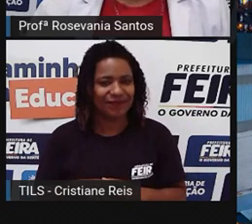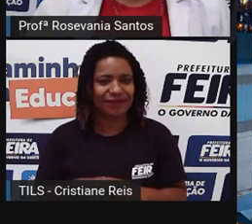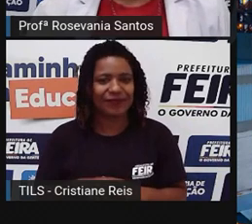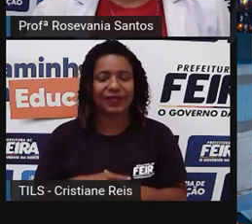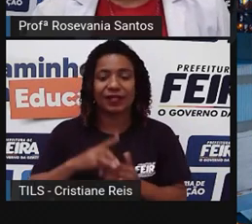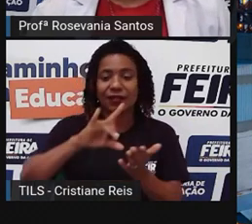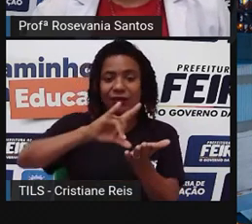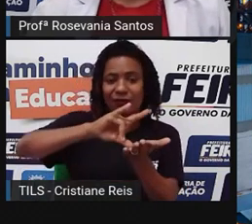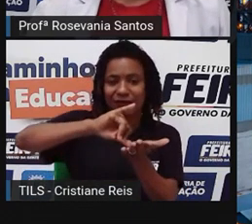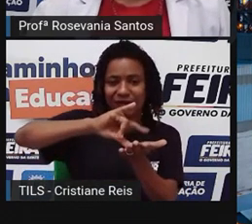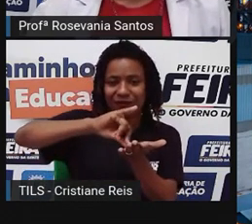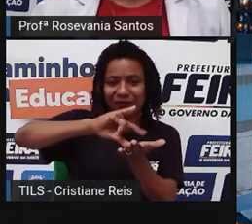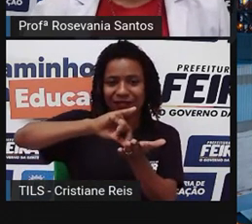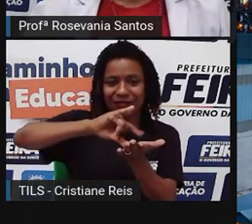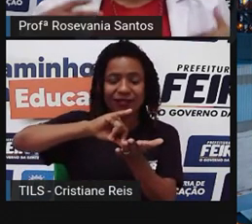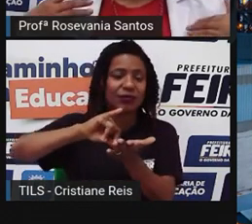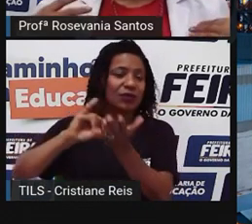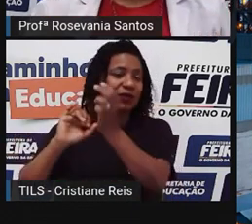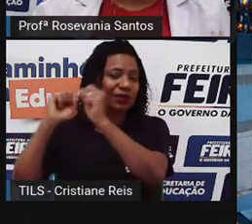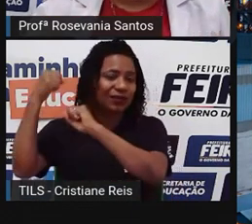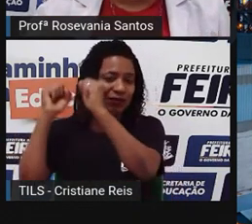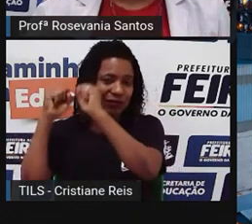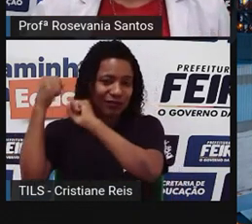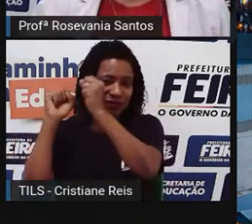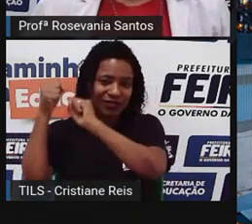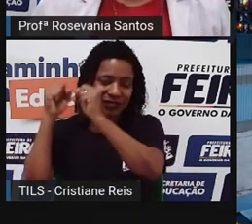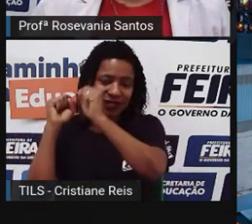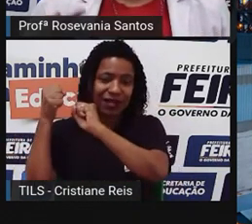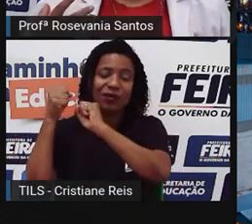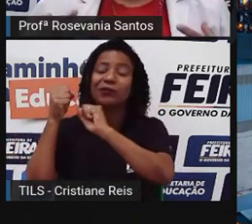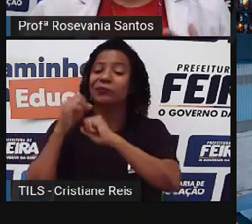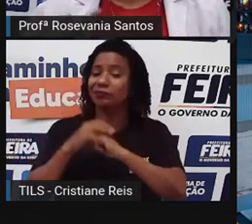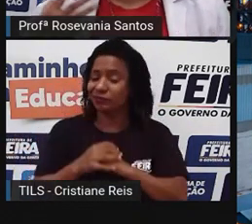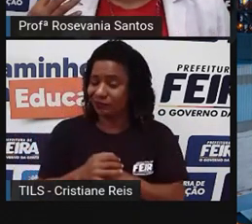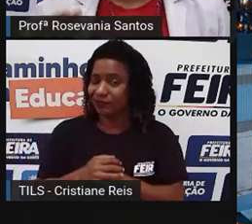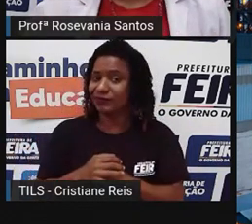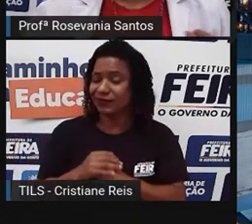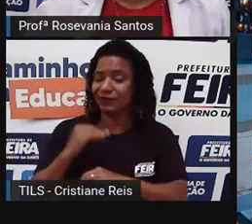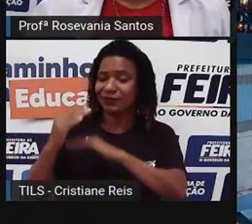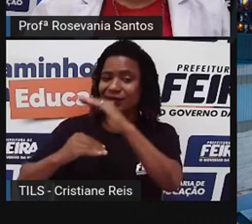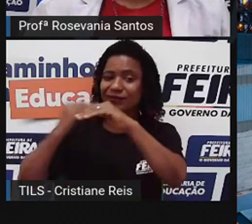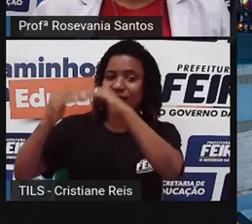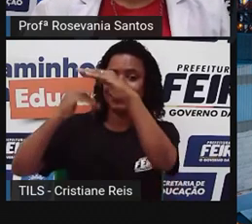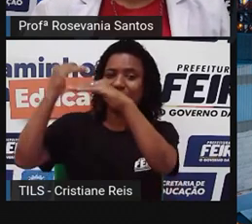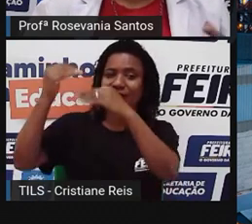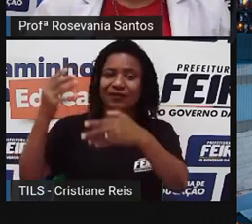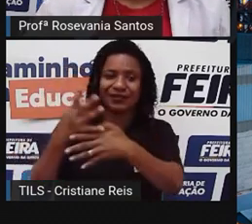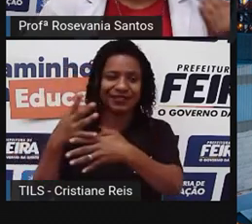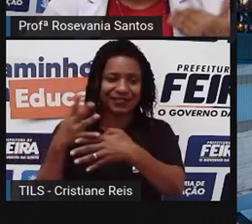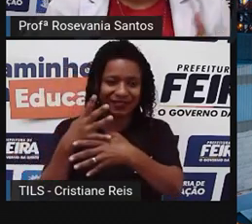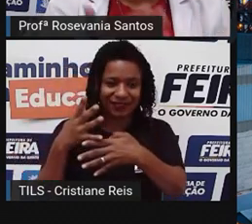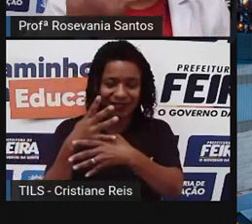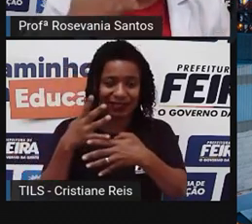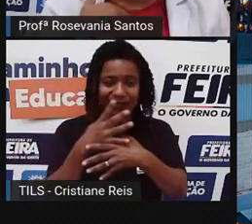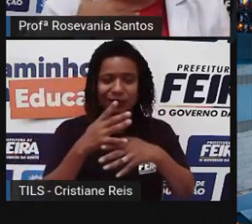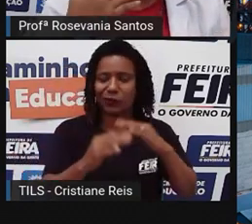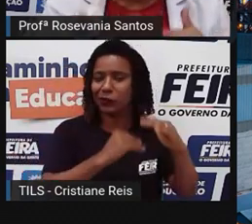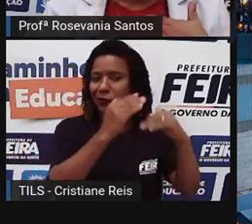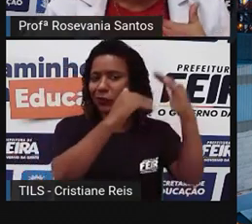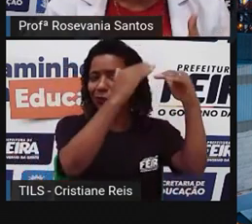capitalismo industrial, ele favoreceu muito, né, essa questão do desenvolvimento das cidades, até porque mudou